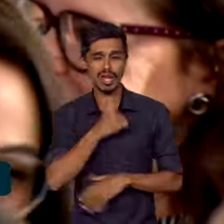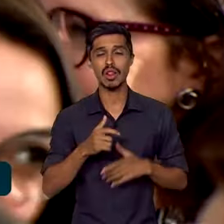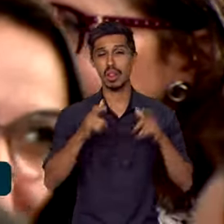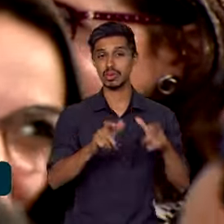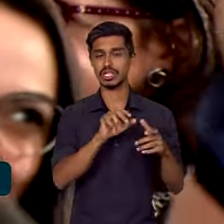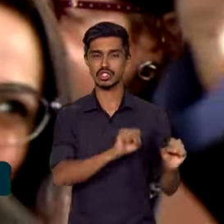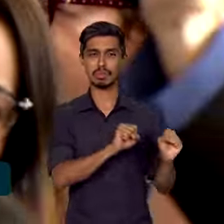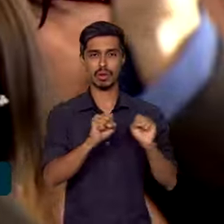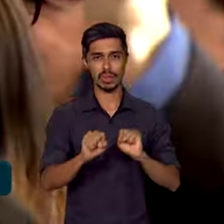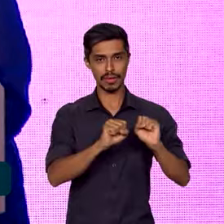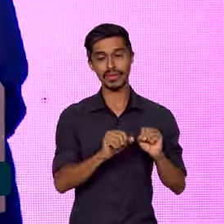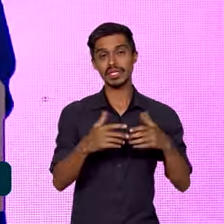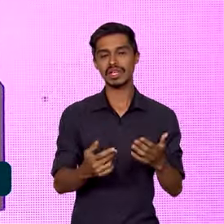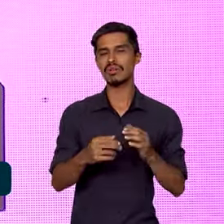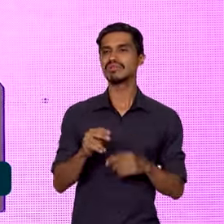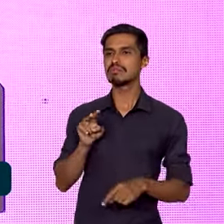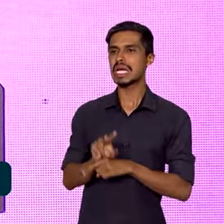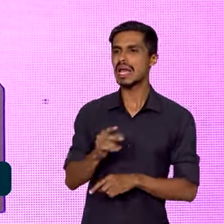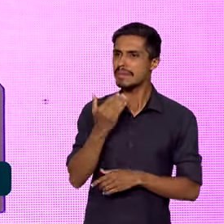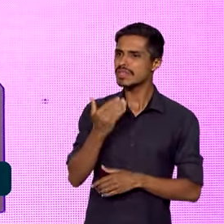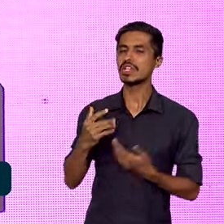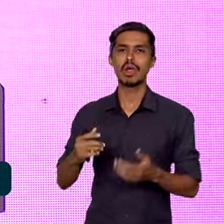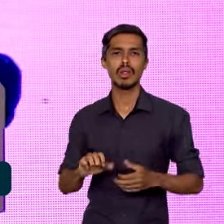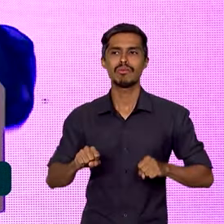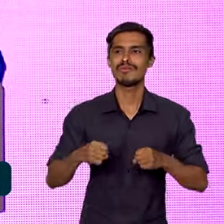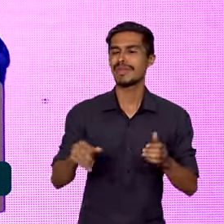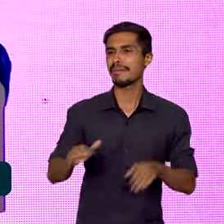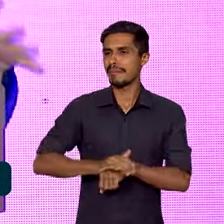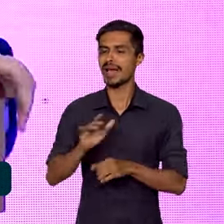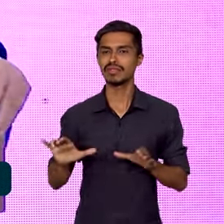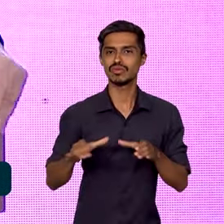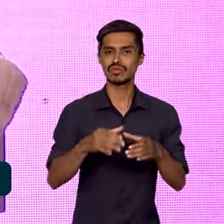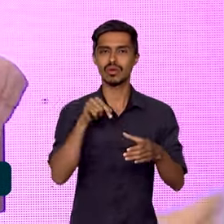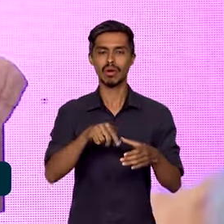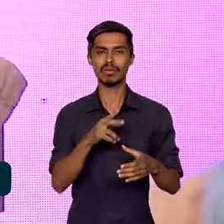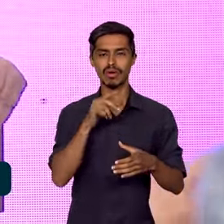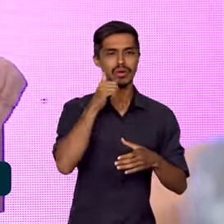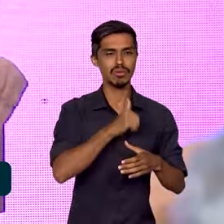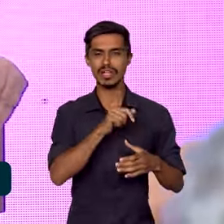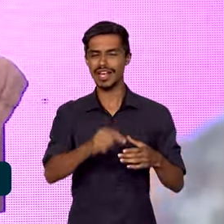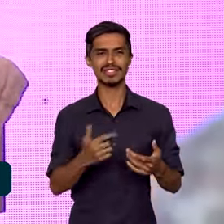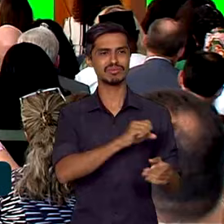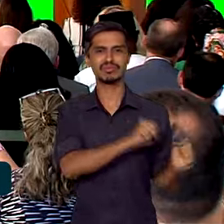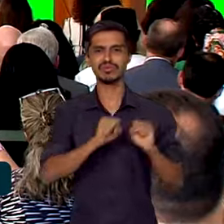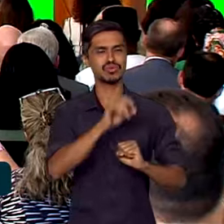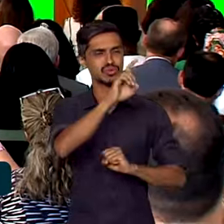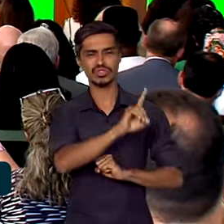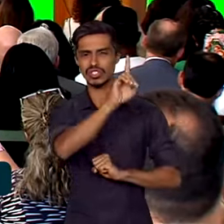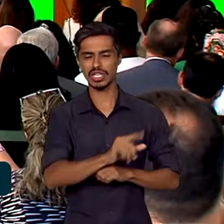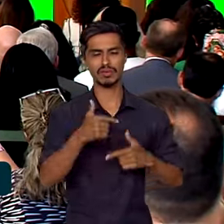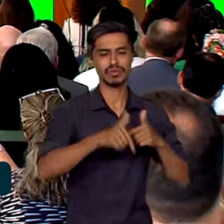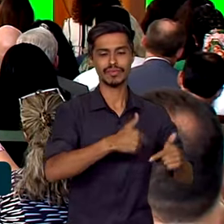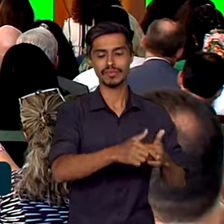espaços de poder e defendeu que se unam mais na luta contra retrocessos e na conquista de direitos. Já